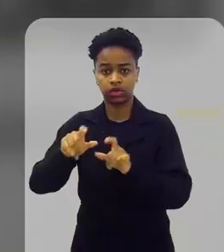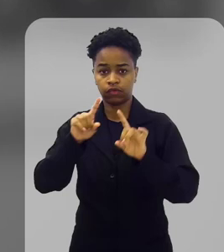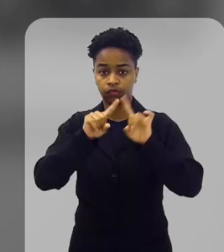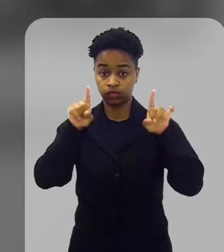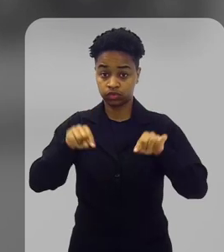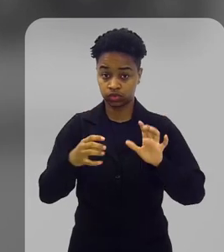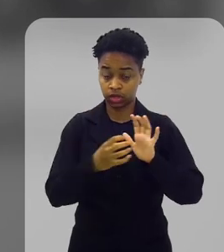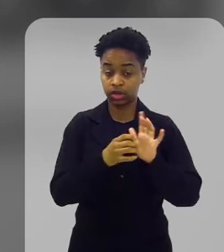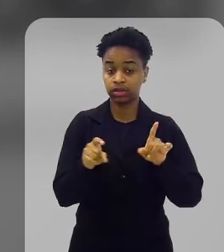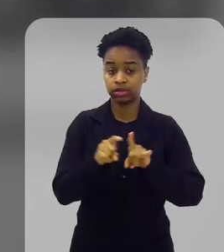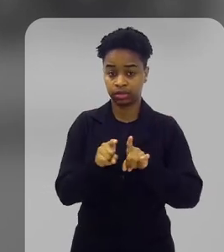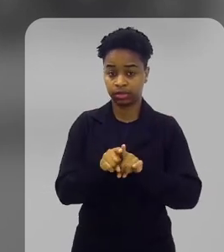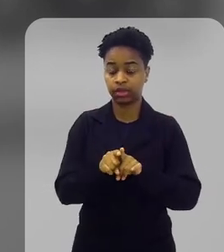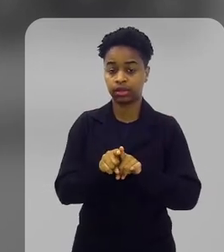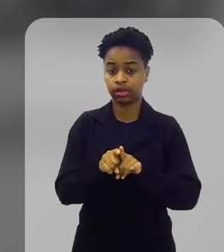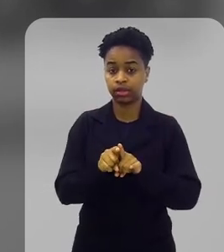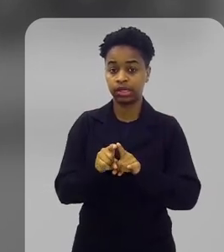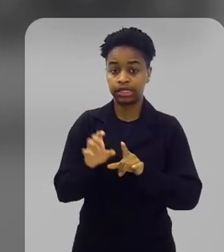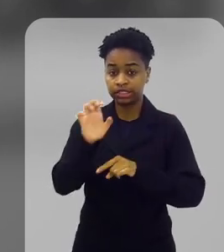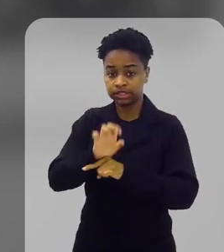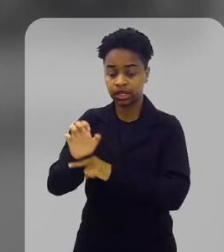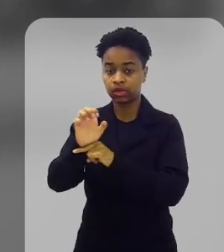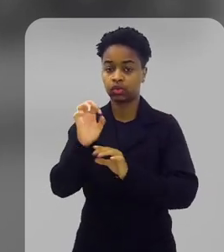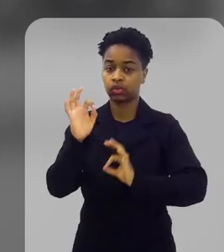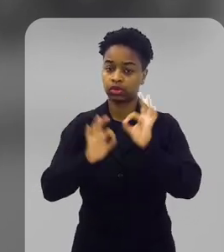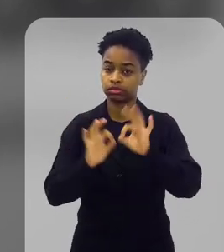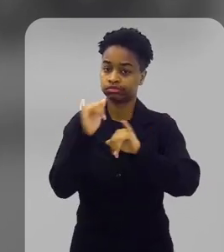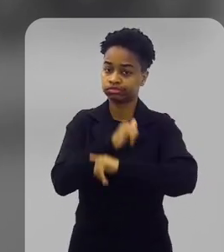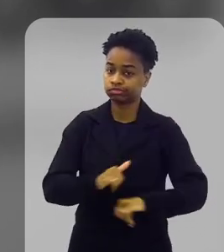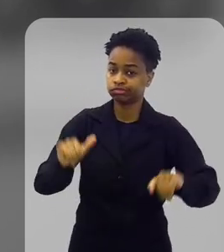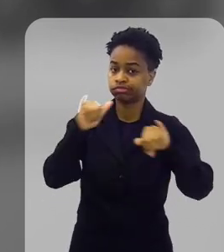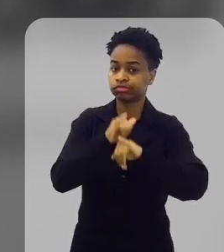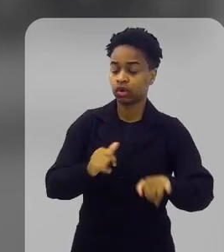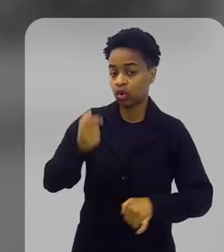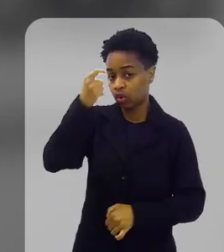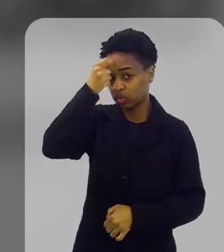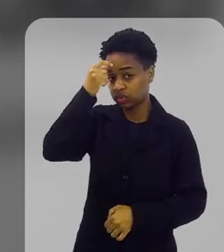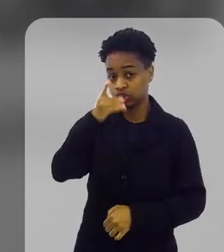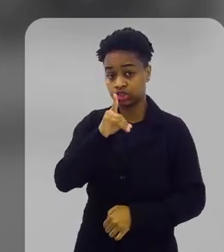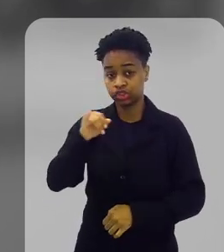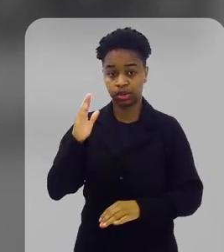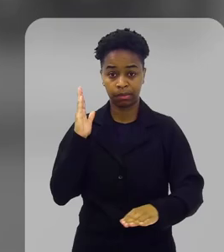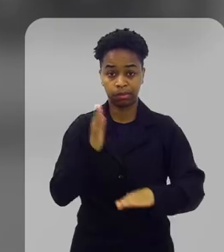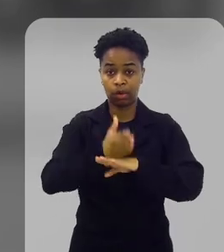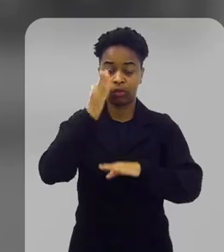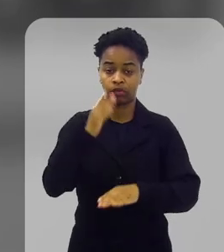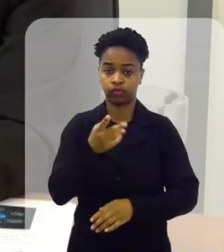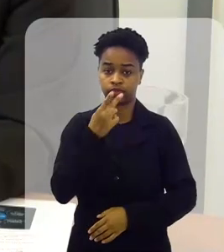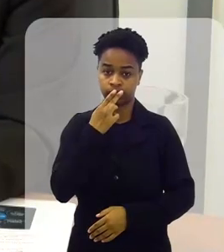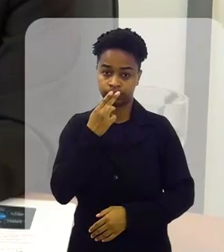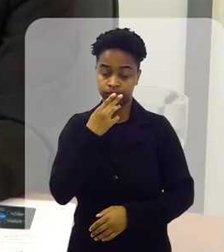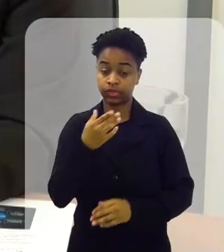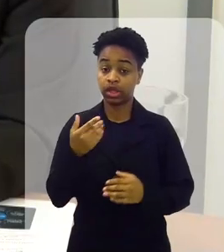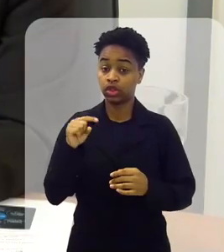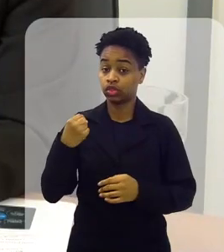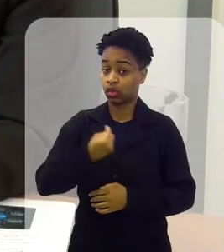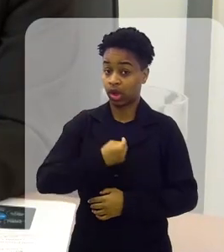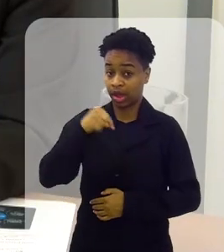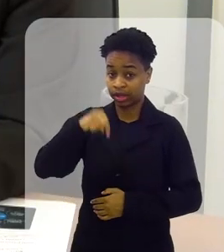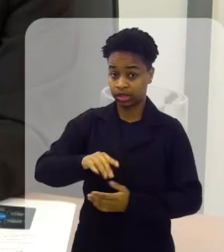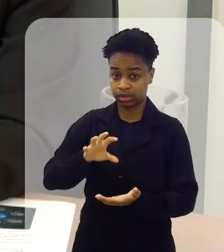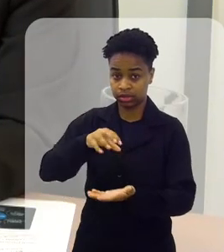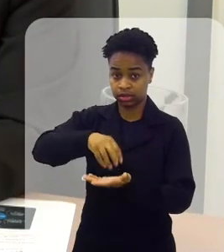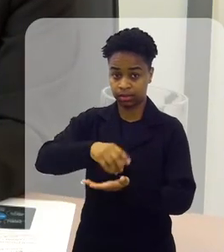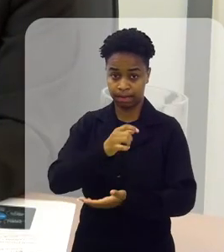Estado, também organizou uma campanha de conscientização para o dia de combate ao tabagismo. Nós, aqui no